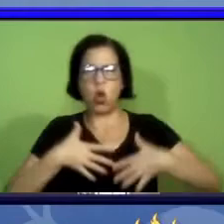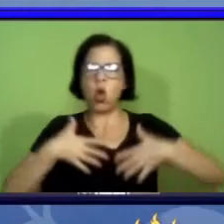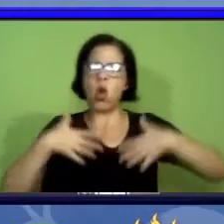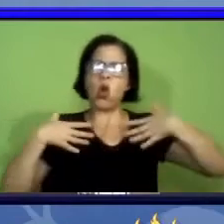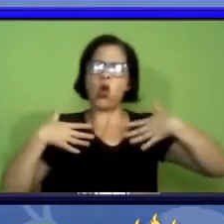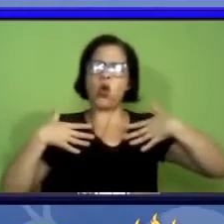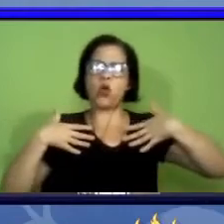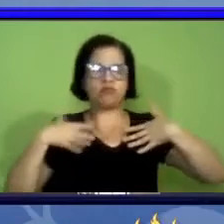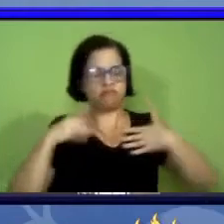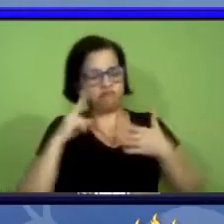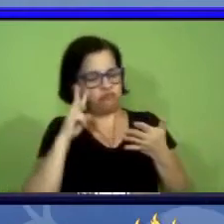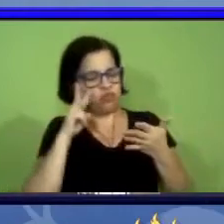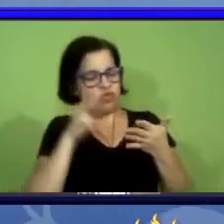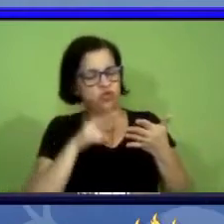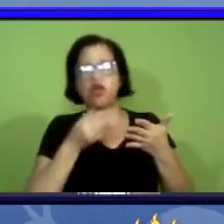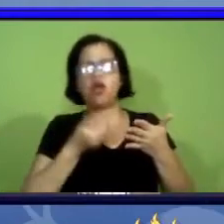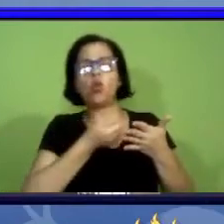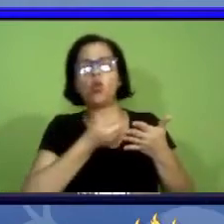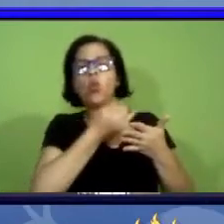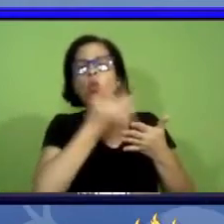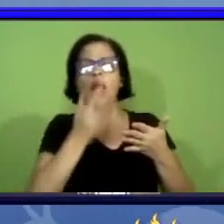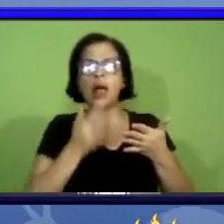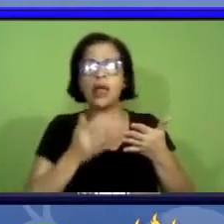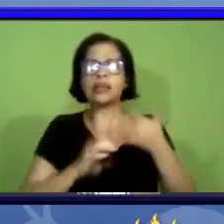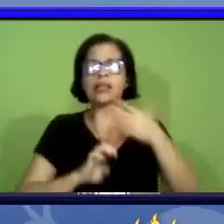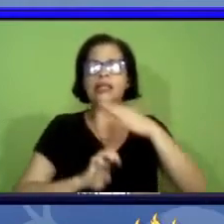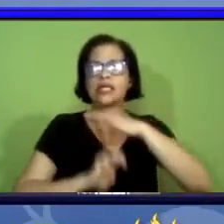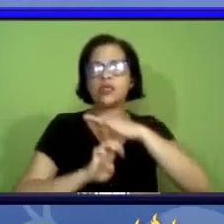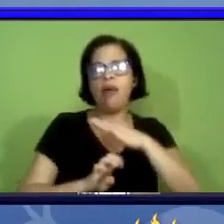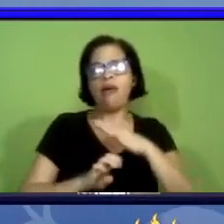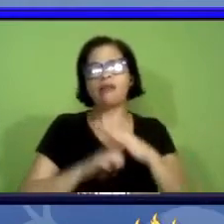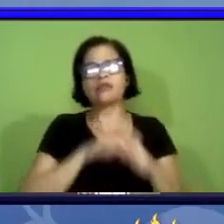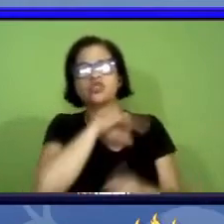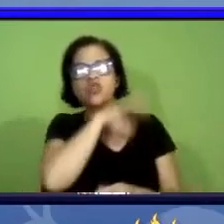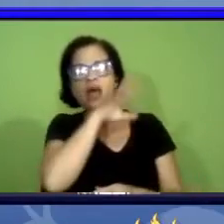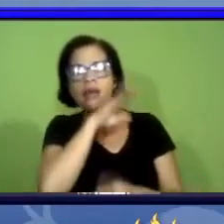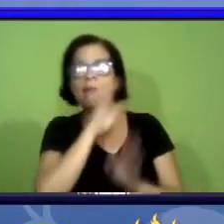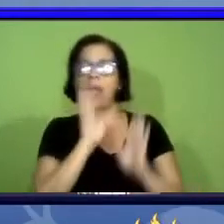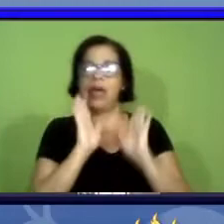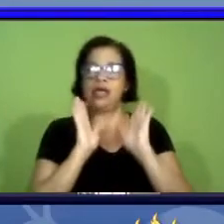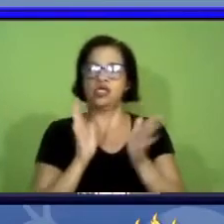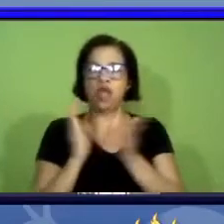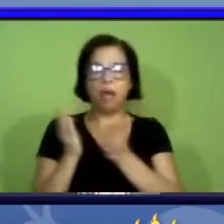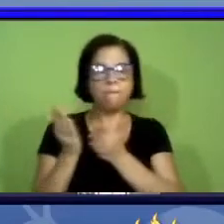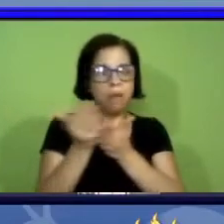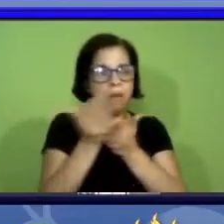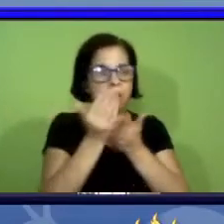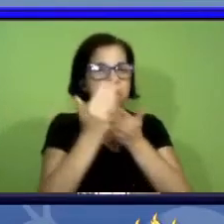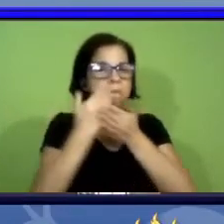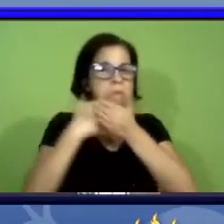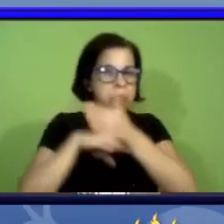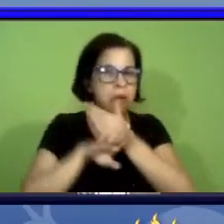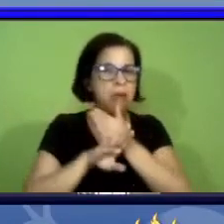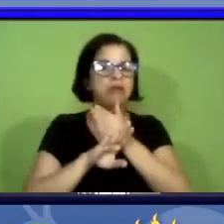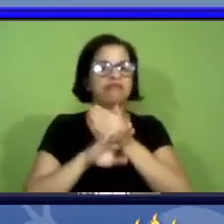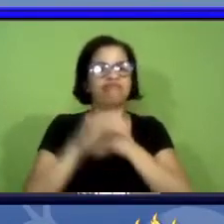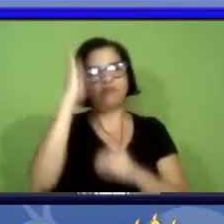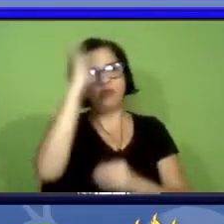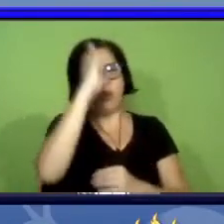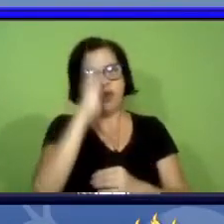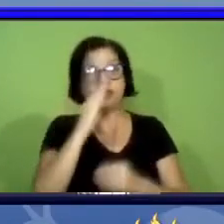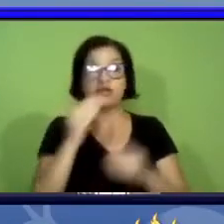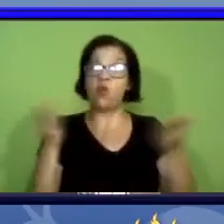quantas espécies de animais já estão registradas para o Brasil hoje